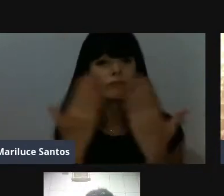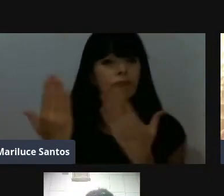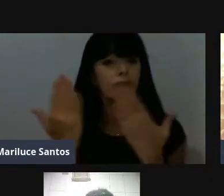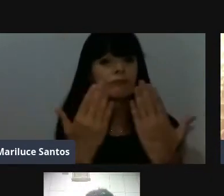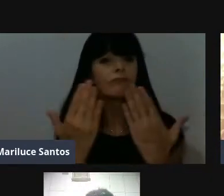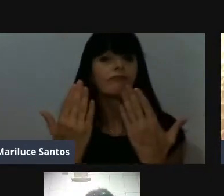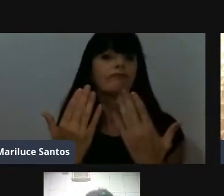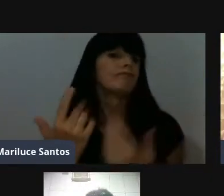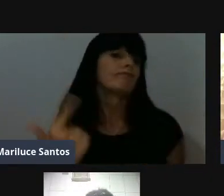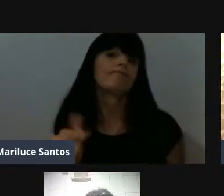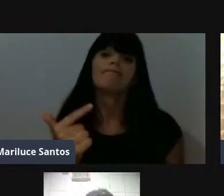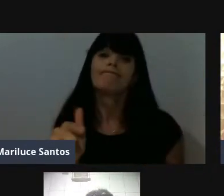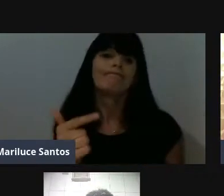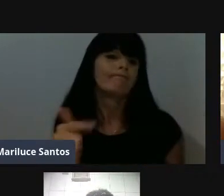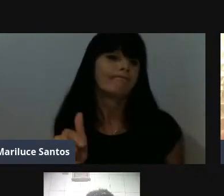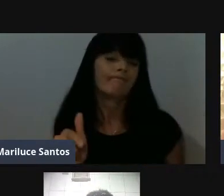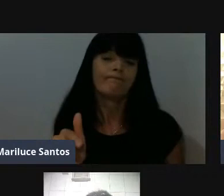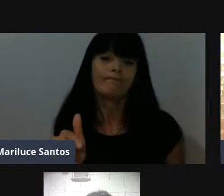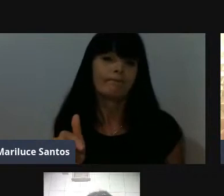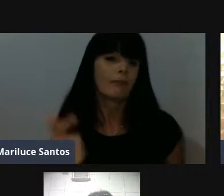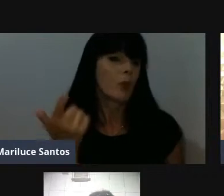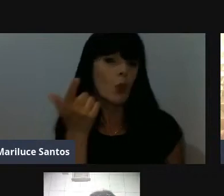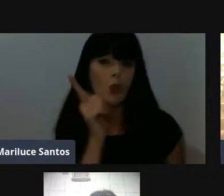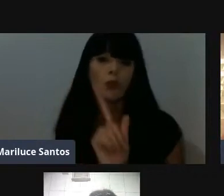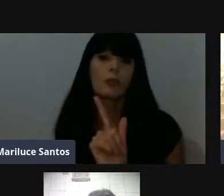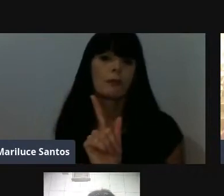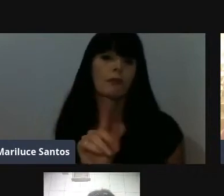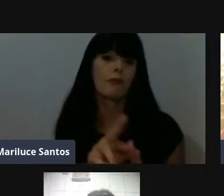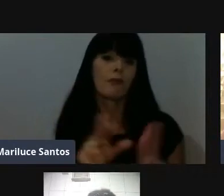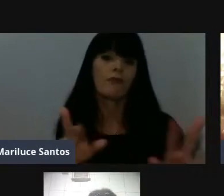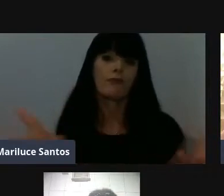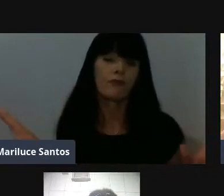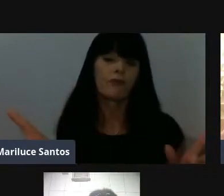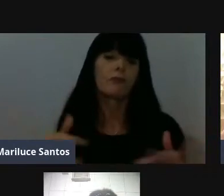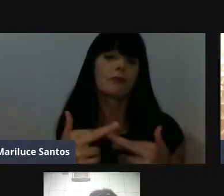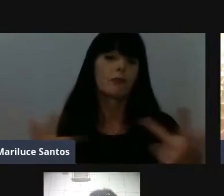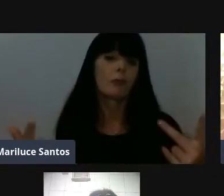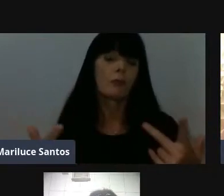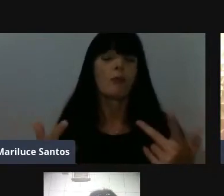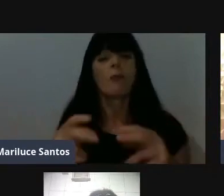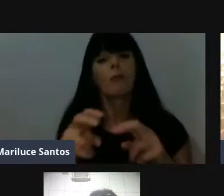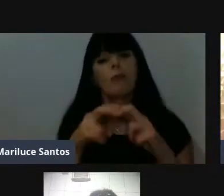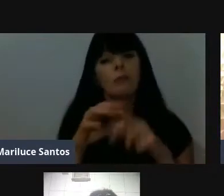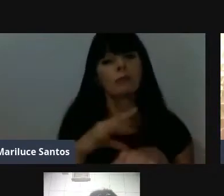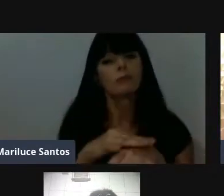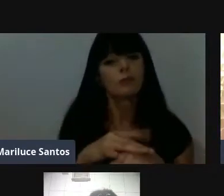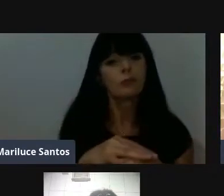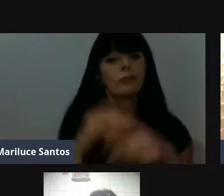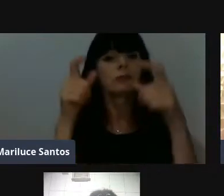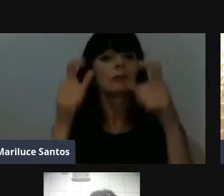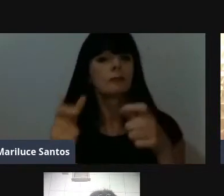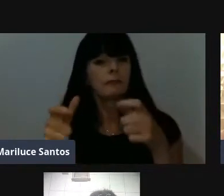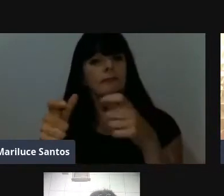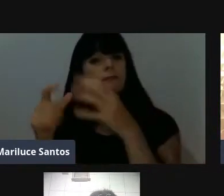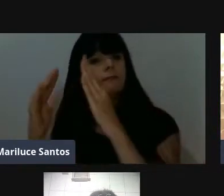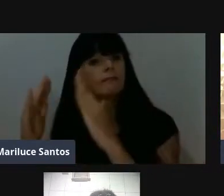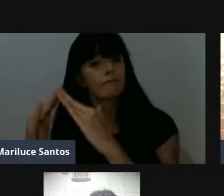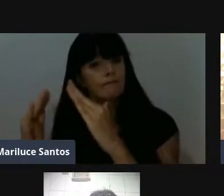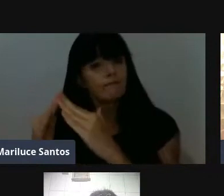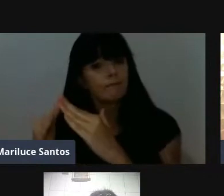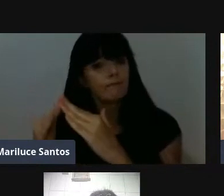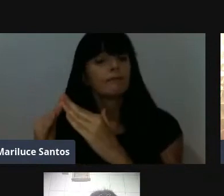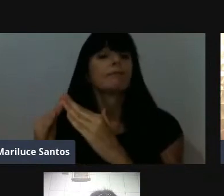condição, né? Por vários fatores, às vezes uma doença, às vezes o local que a pessoa mora, às vezes questão familiar e não tem condição, a pessoa